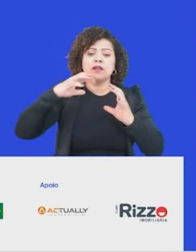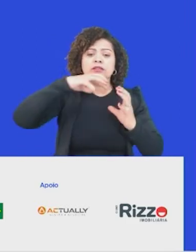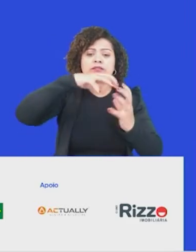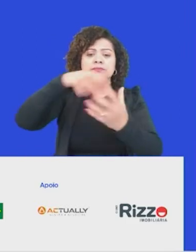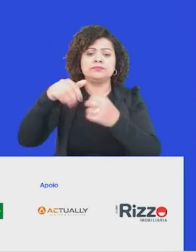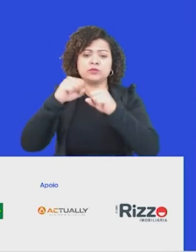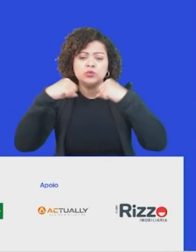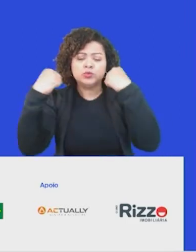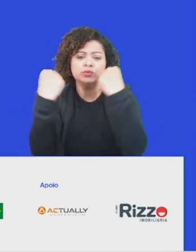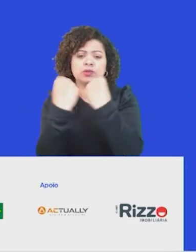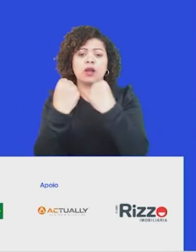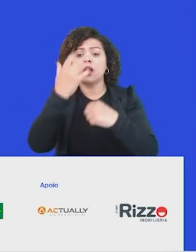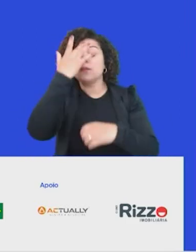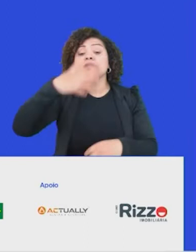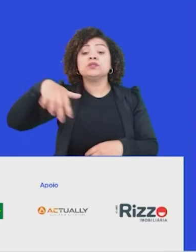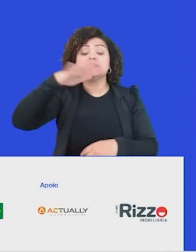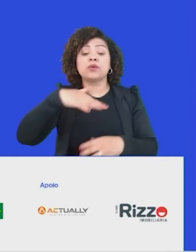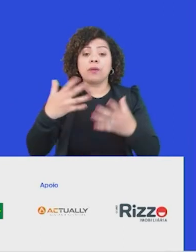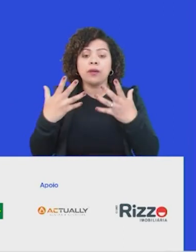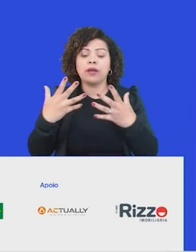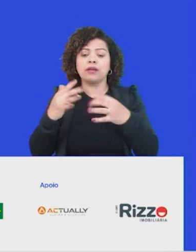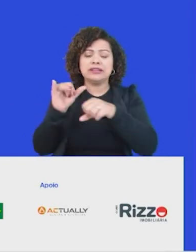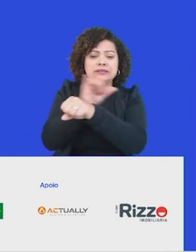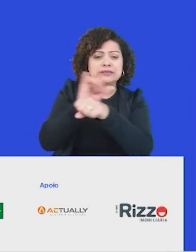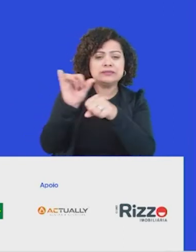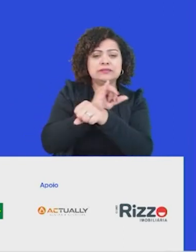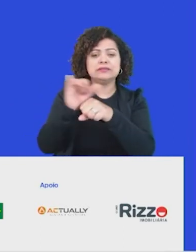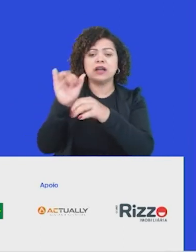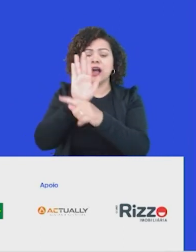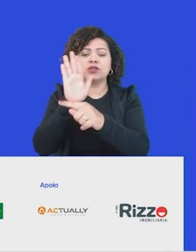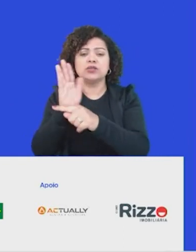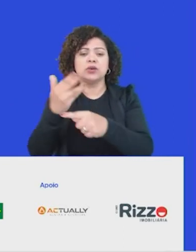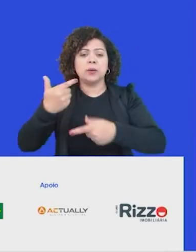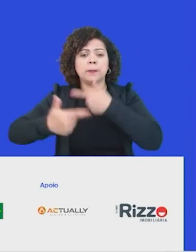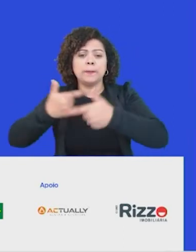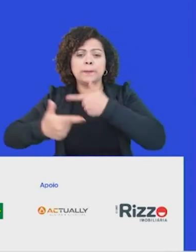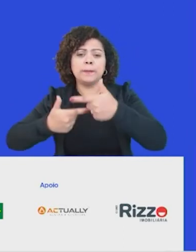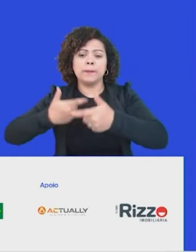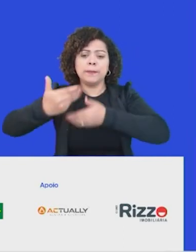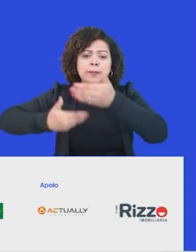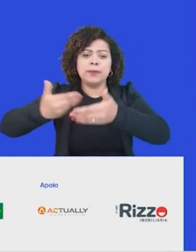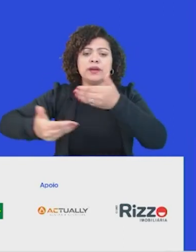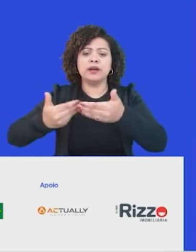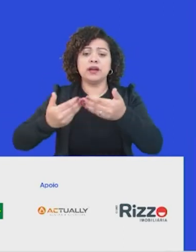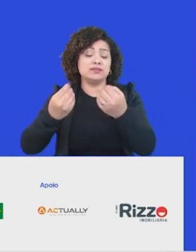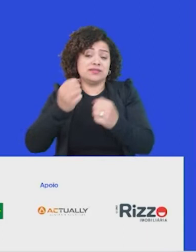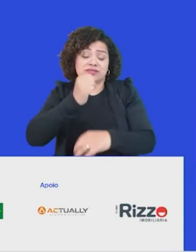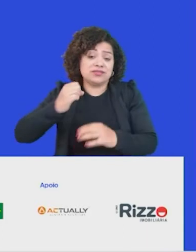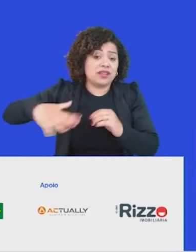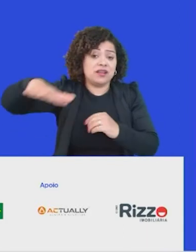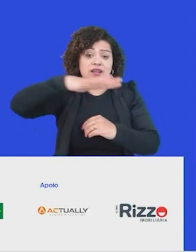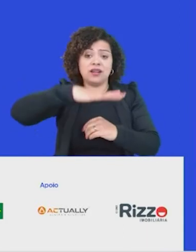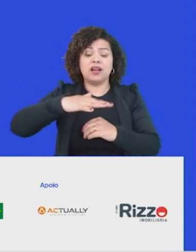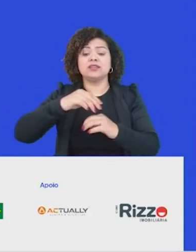empresa que a sociedade queira que exista. Cada vez mais essa licença de operação não vem apenas do acionista, vem da sociedade, vem